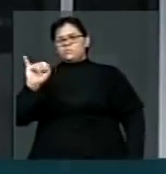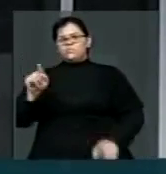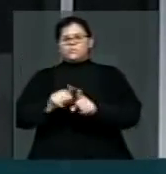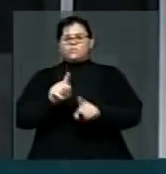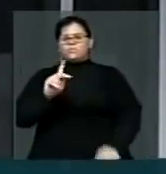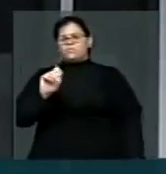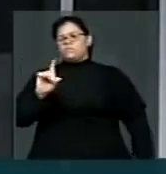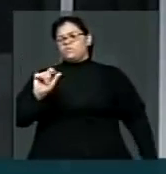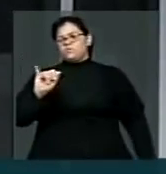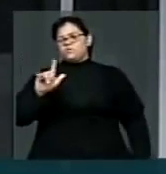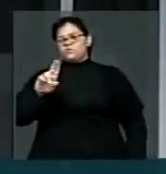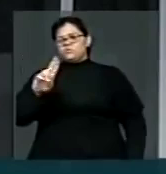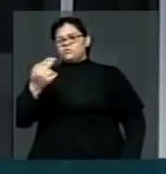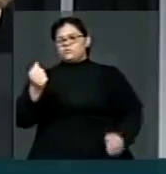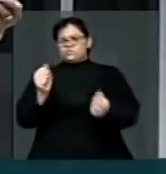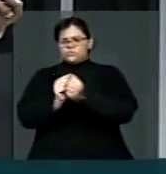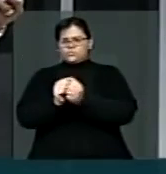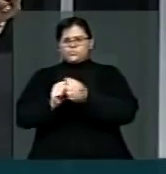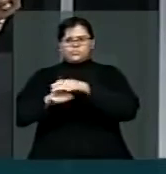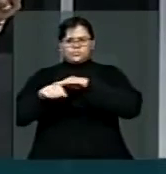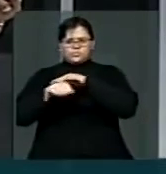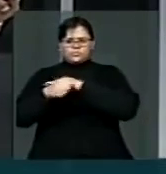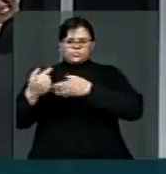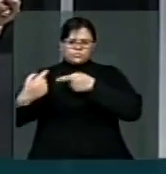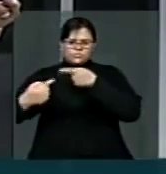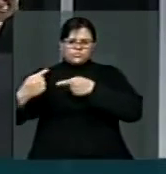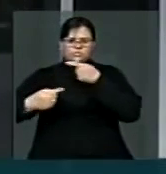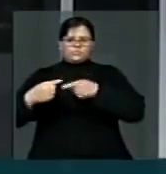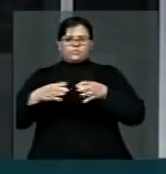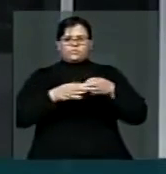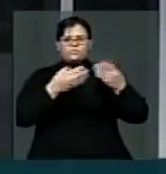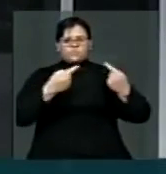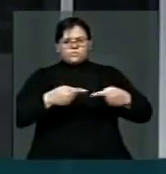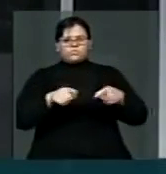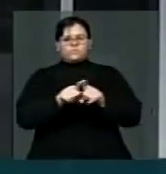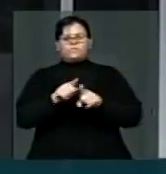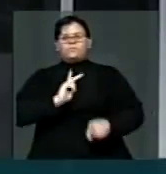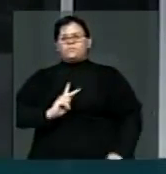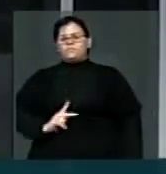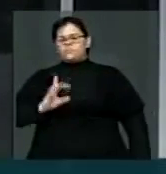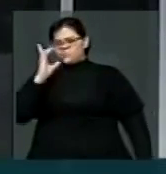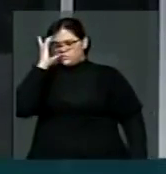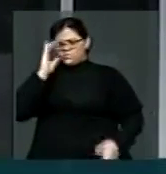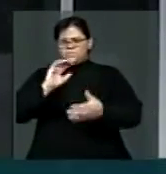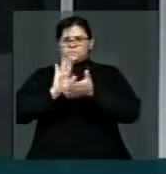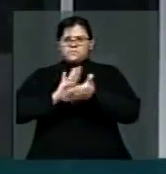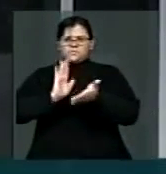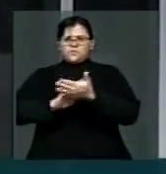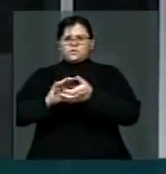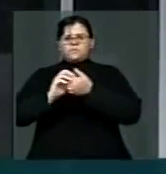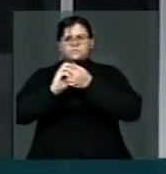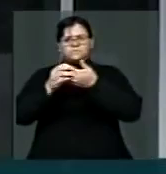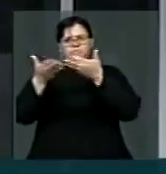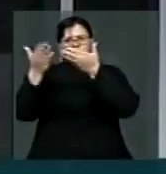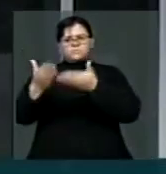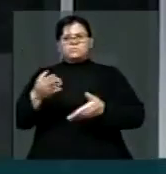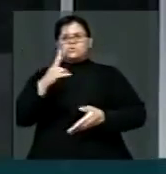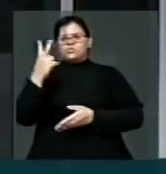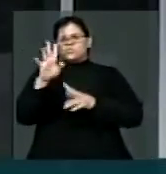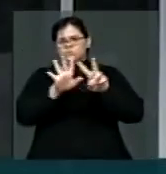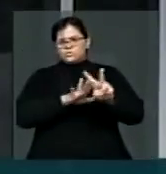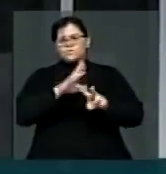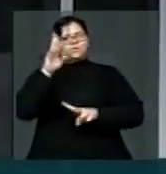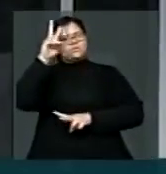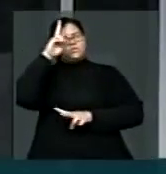interagiram nesse diálogo, os líderes da oposição, a presidenta Dilma, que há duas semanas discute conosco todas as